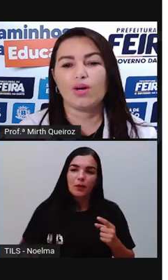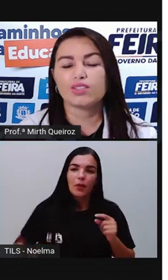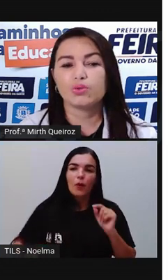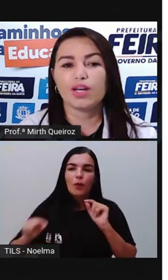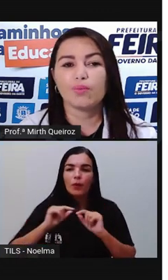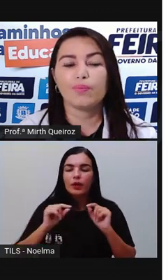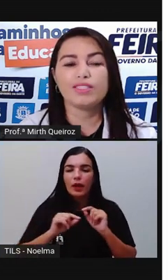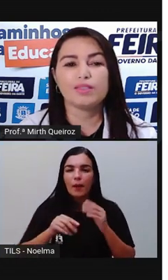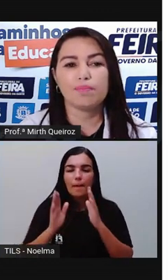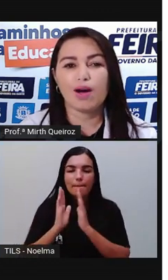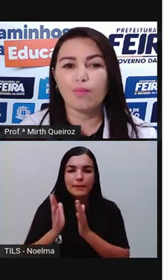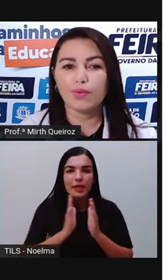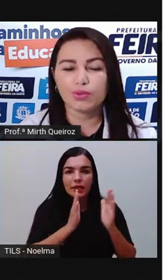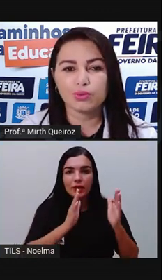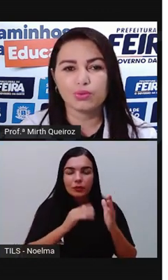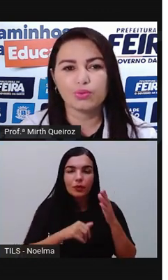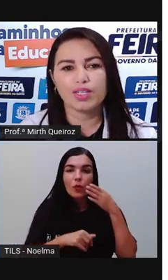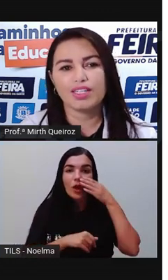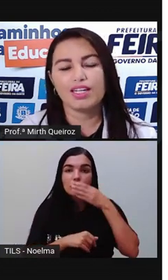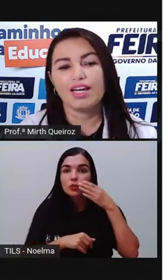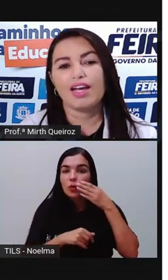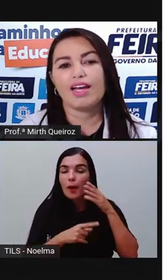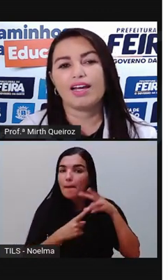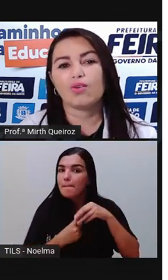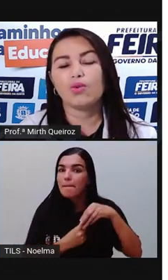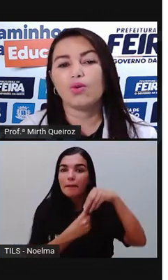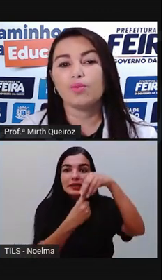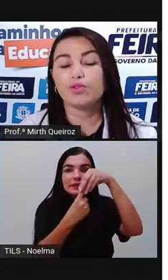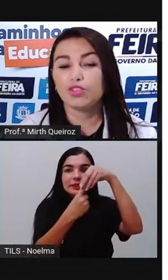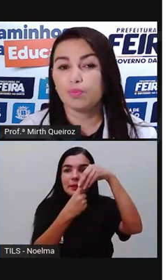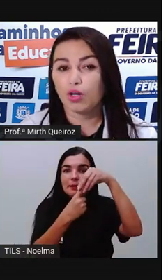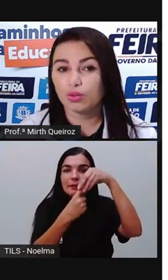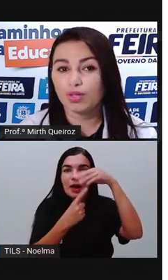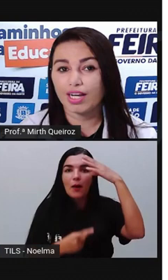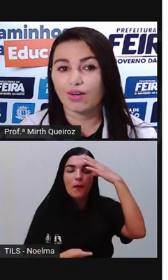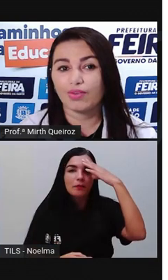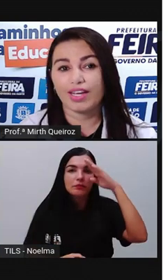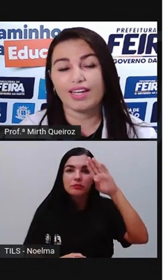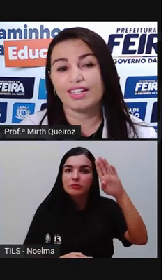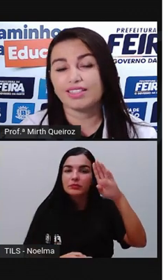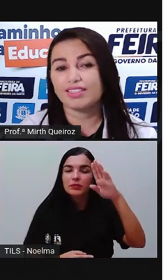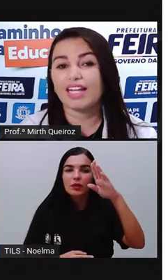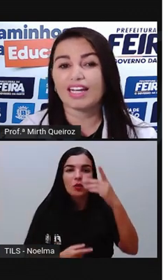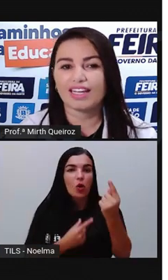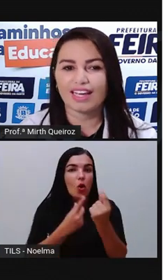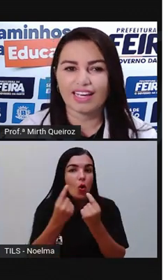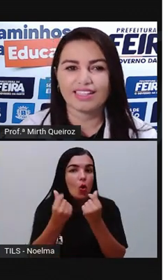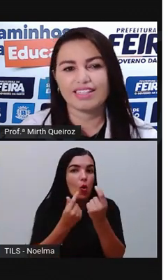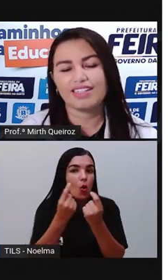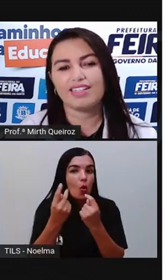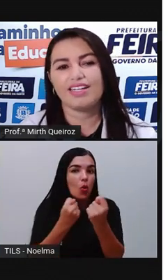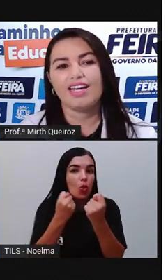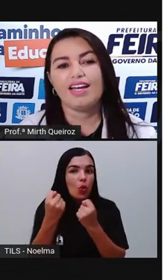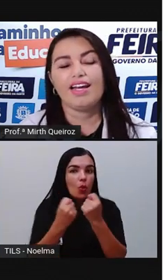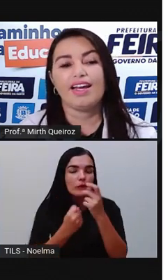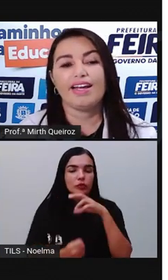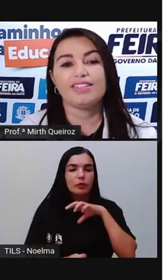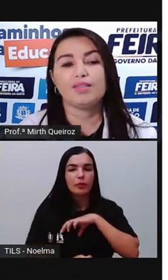o açúcar era o principal produto econômico de Portugal, antes da queda.